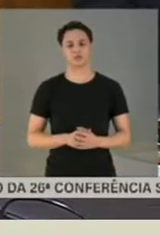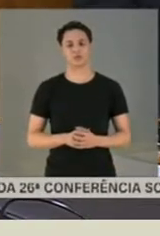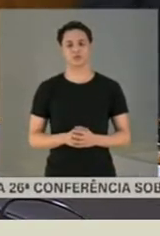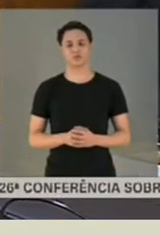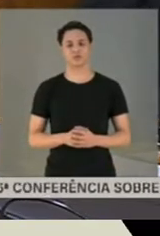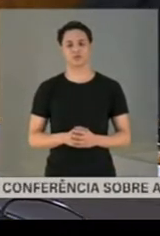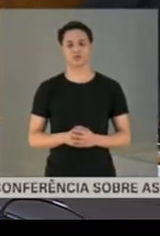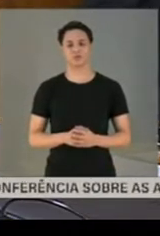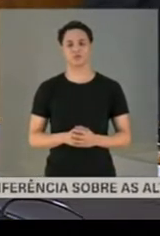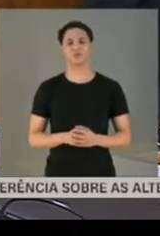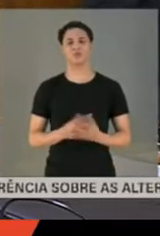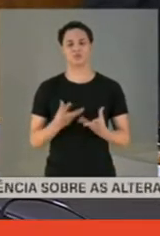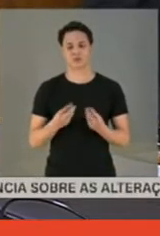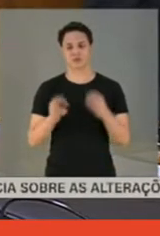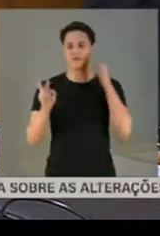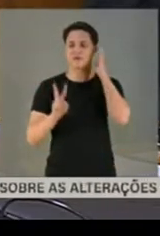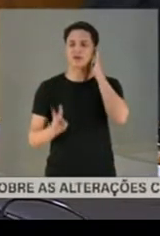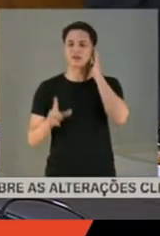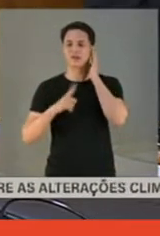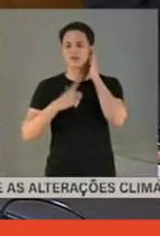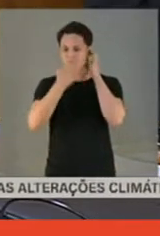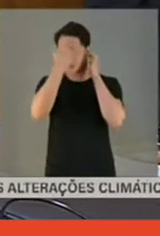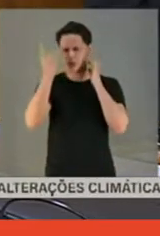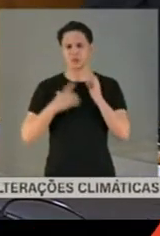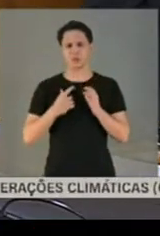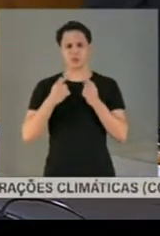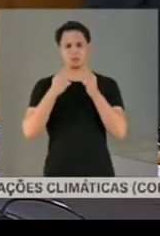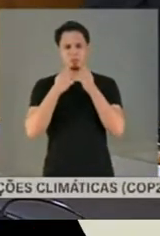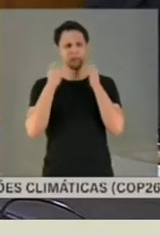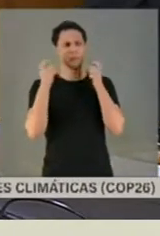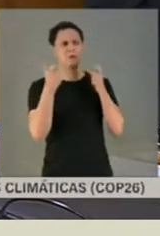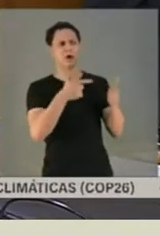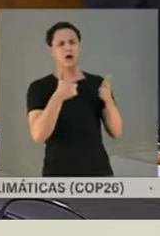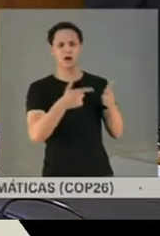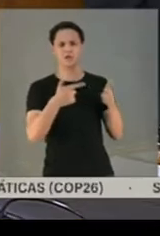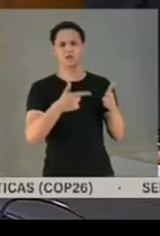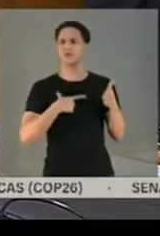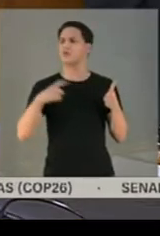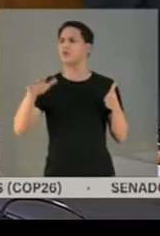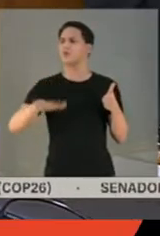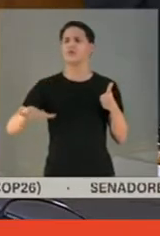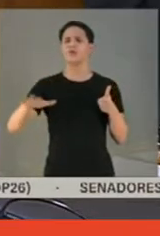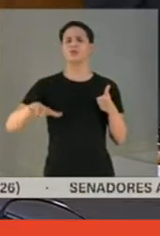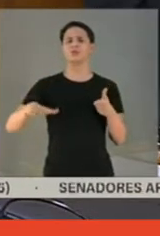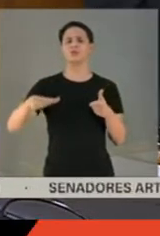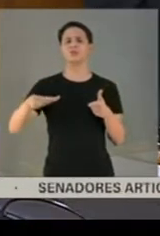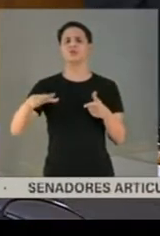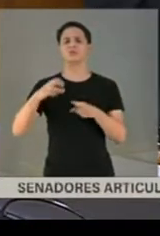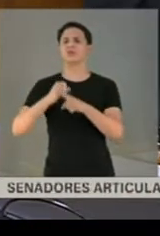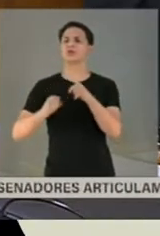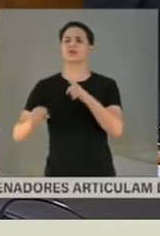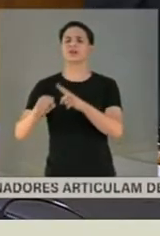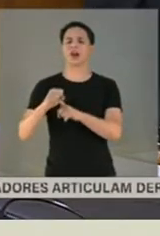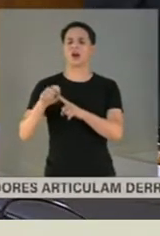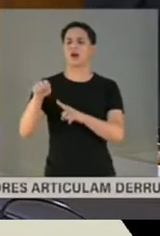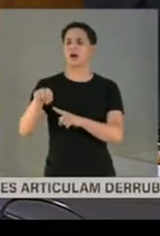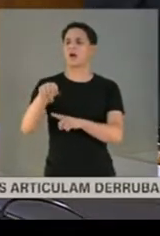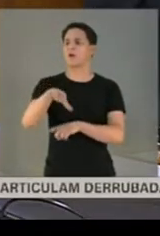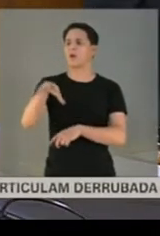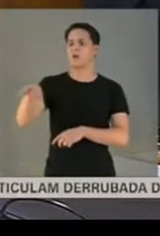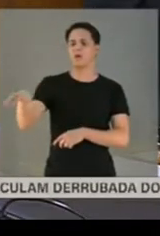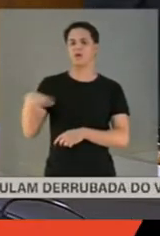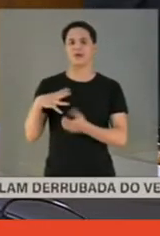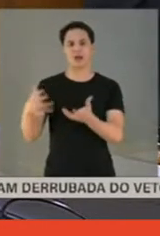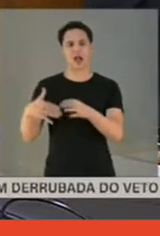momentos hostilizados por setores da sociedade que, levadas pela